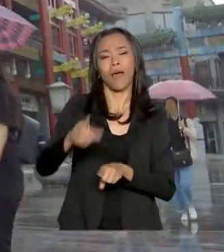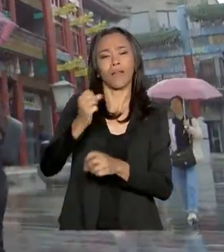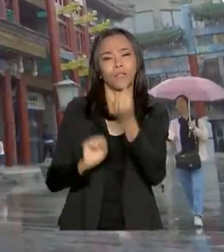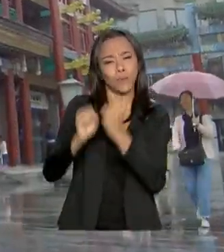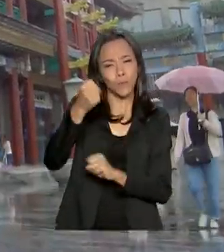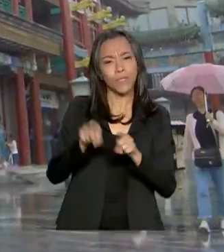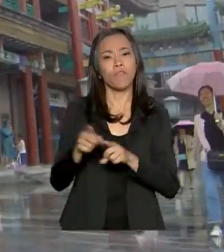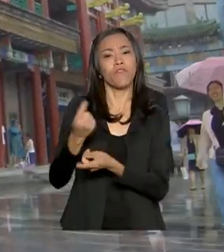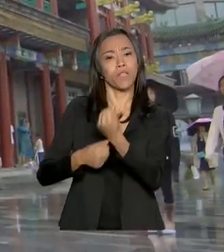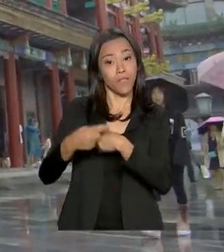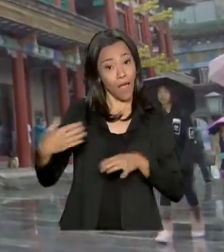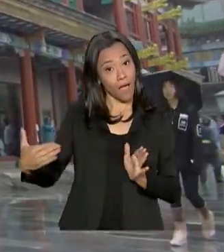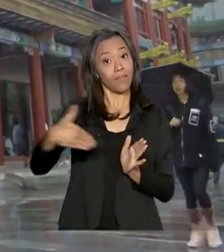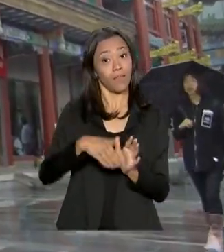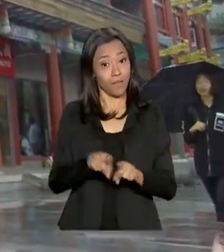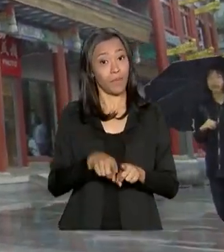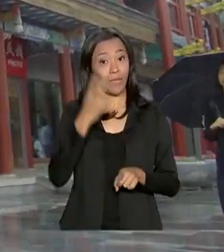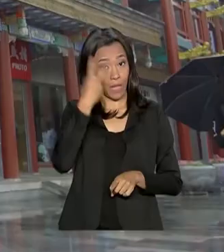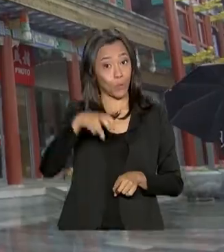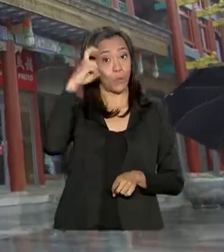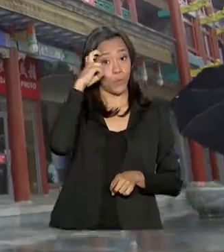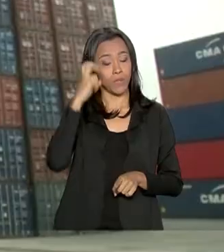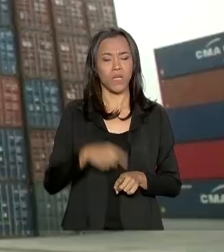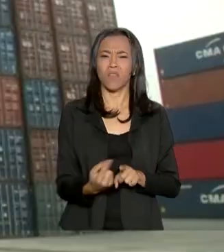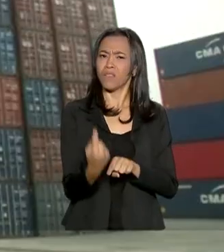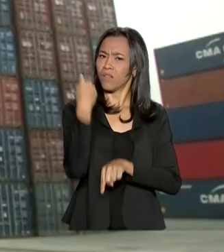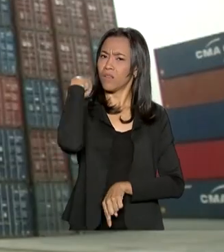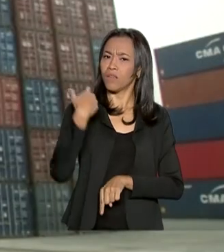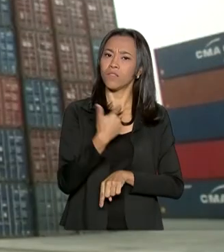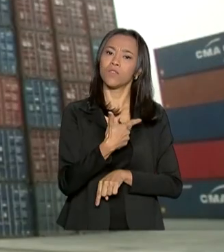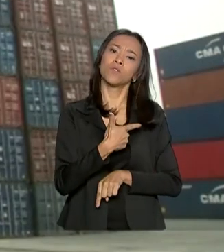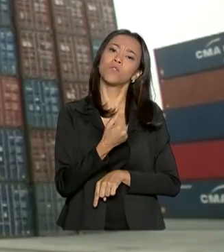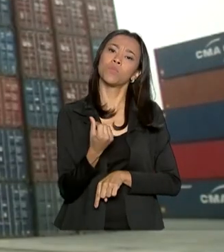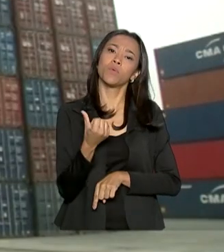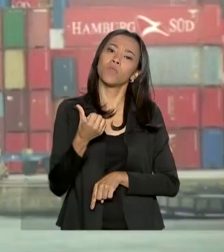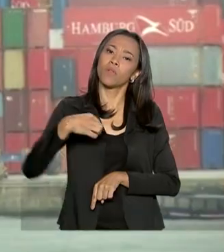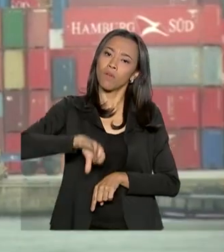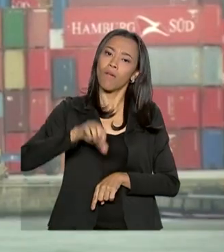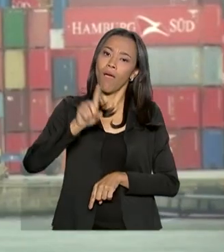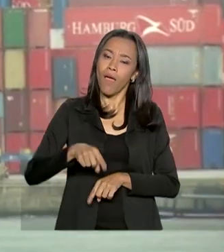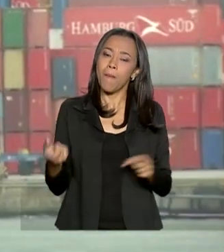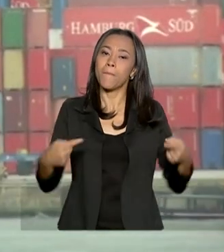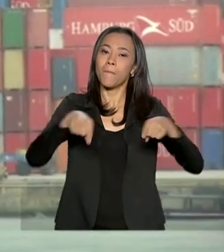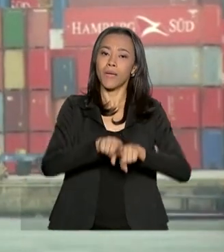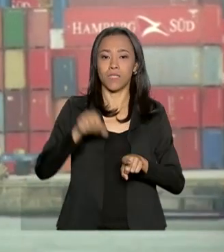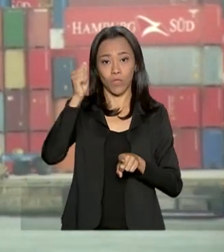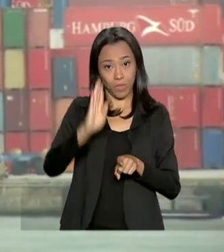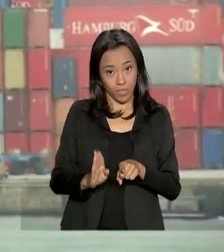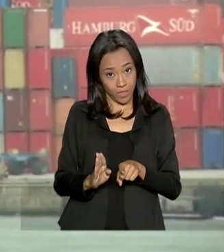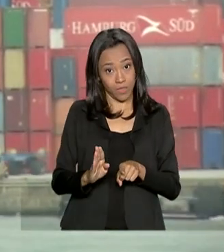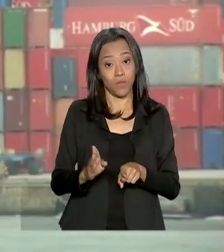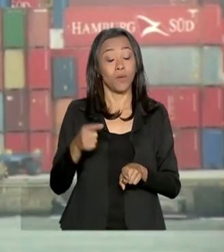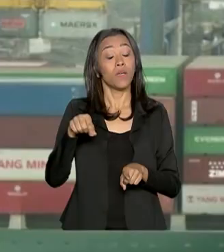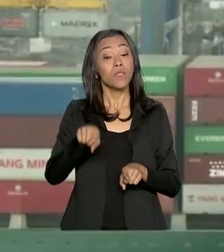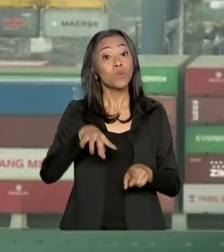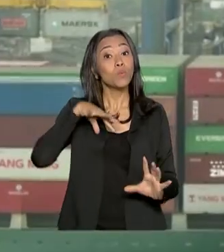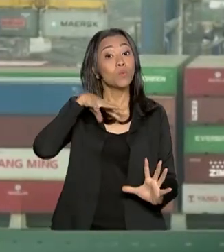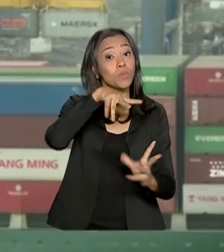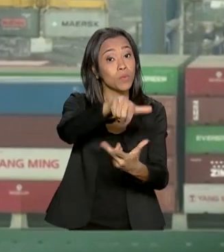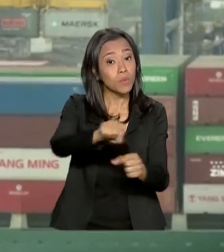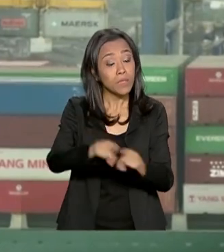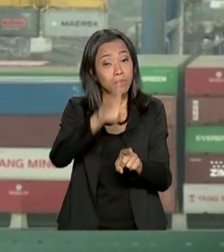e até no setor cultural. A China é, desde 2009, o principal parceiro comercial do Brasil no mundo e uma das